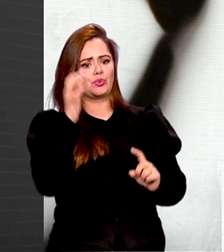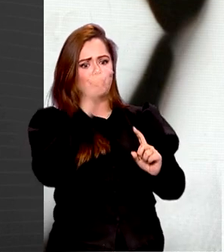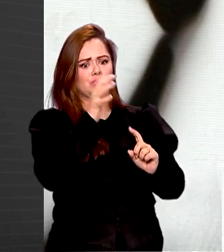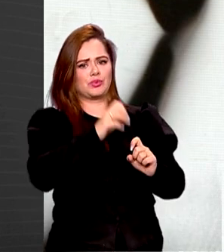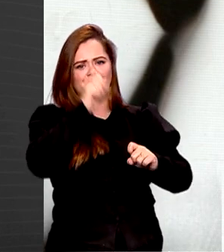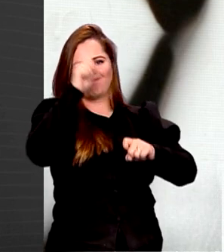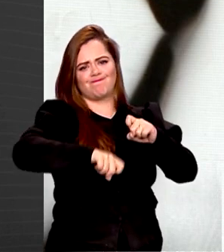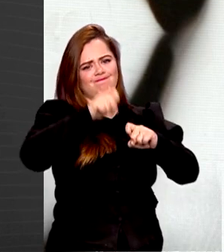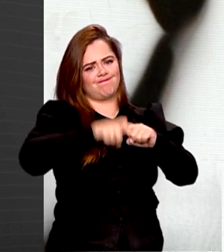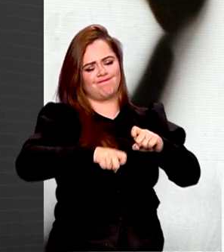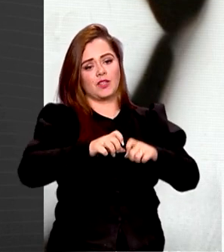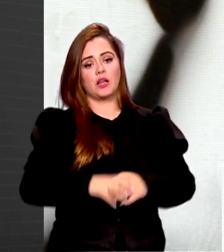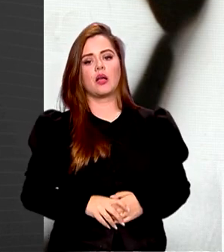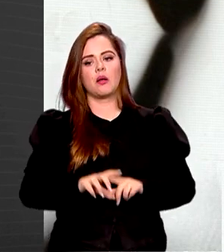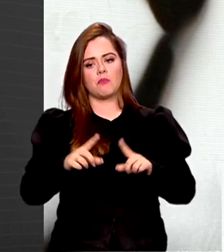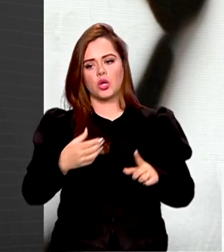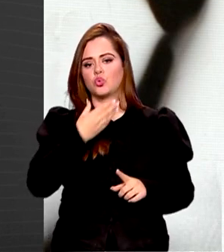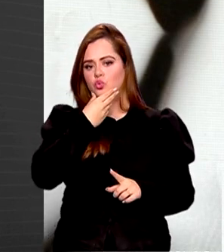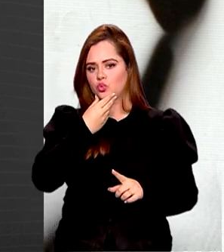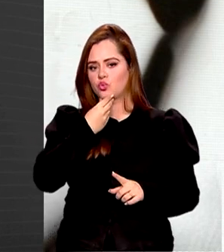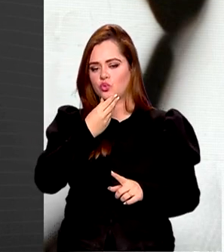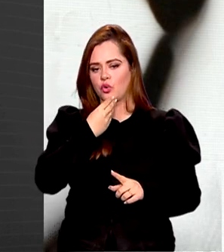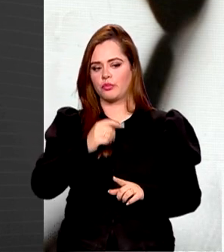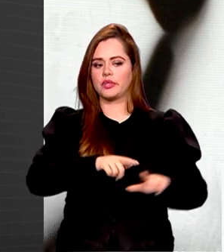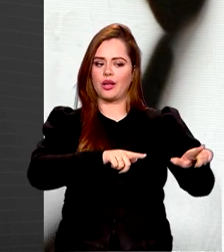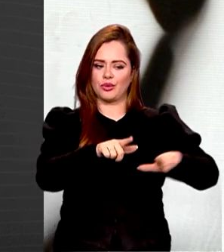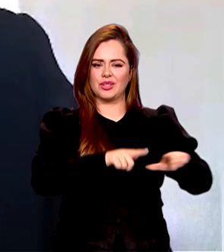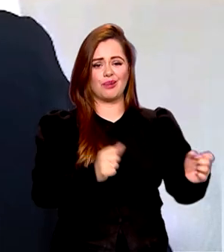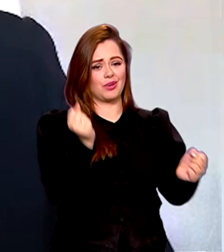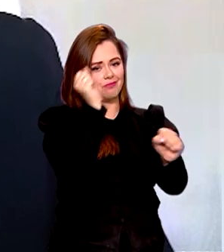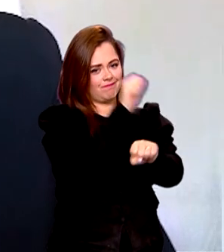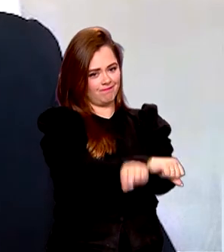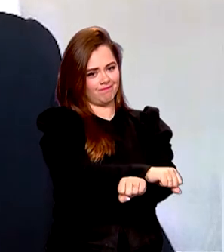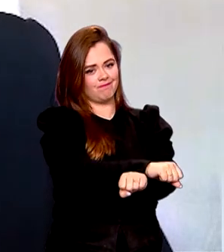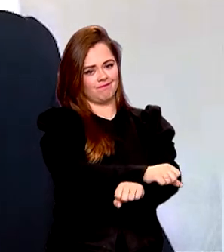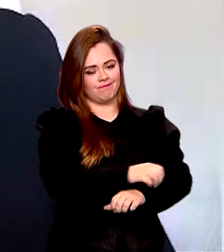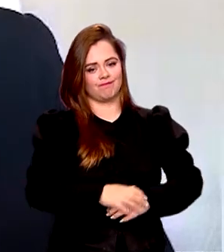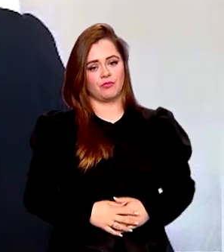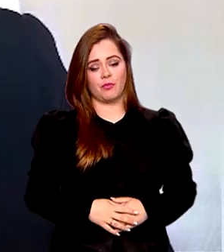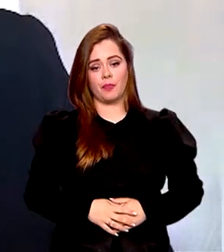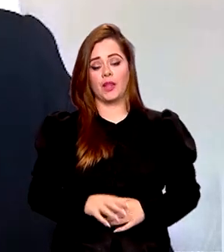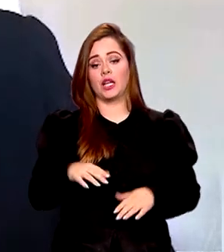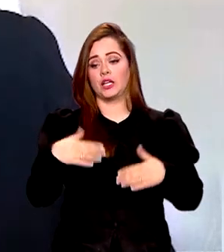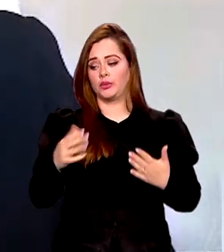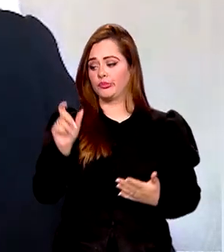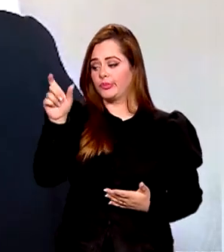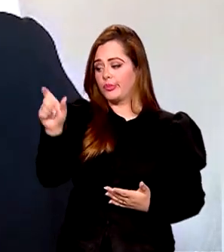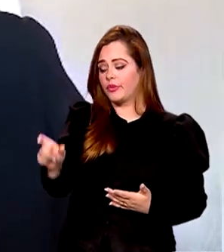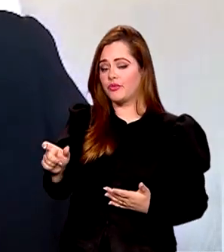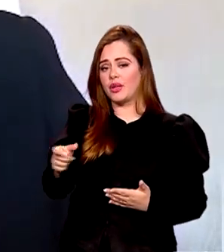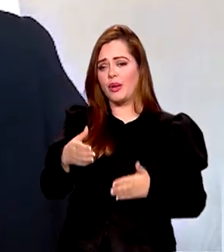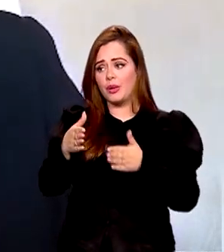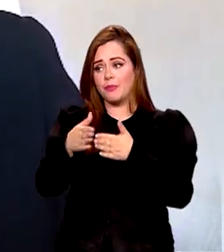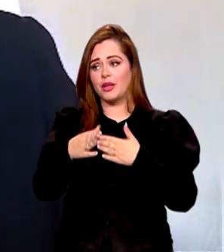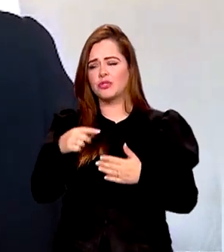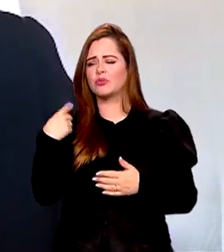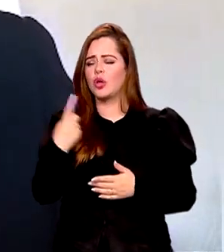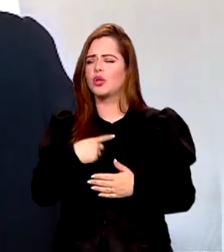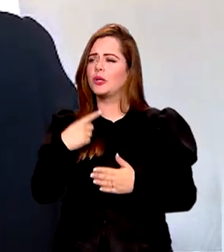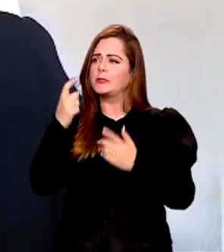Já os homens são vinculados ao trabalho escravo. Esse perfil, ele permite com que a gente reflita